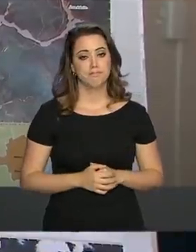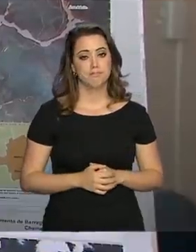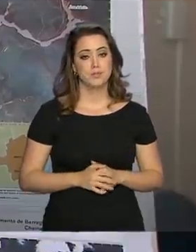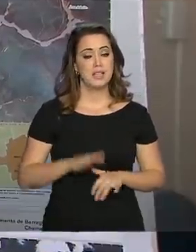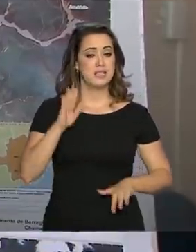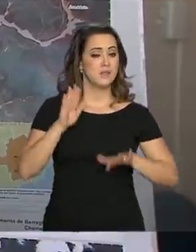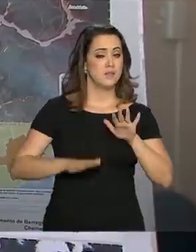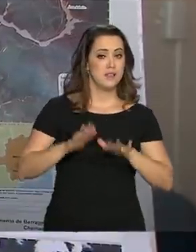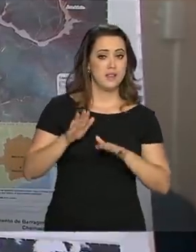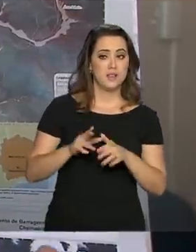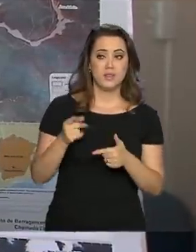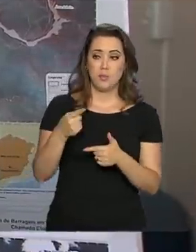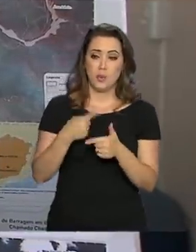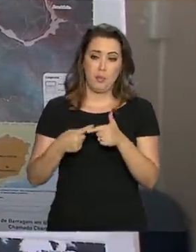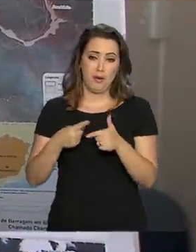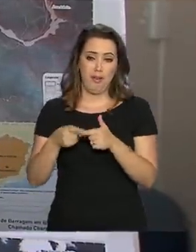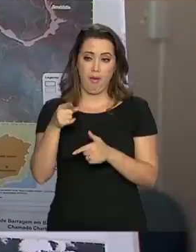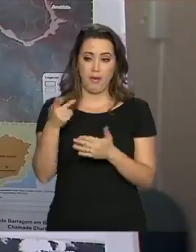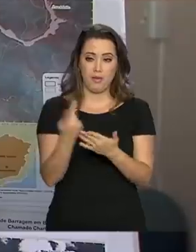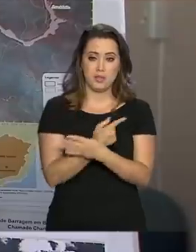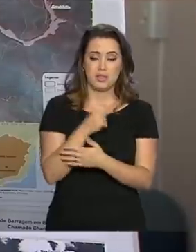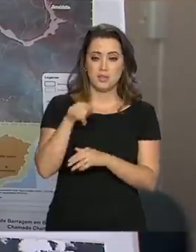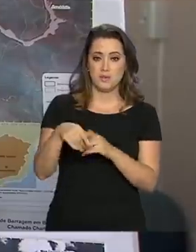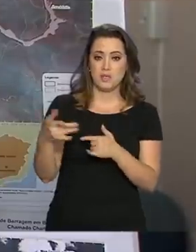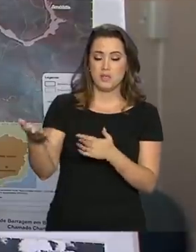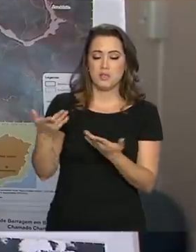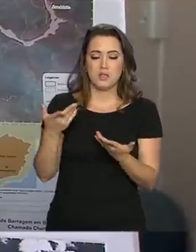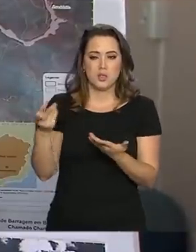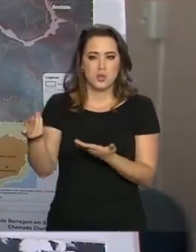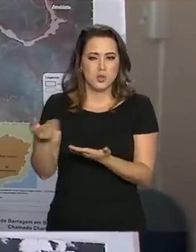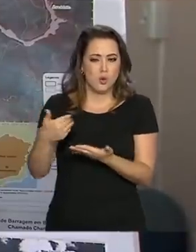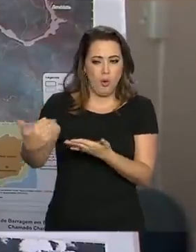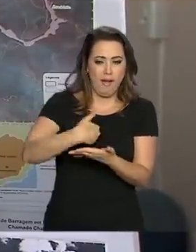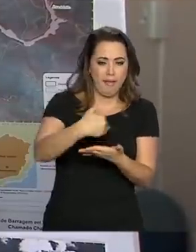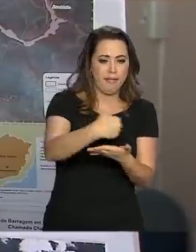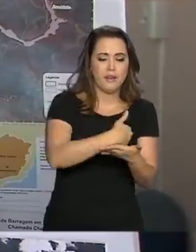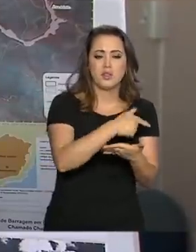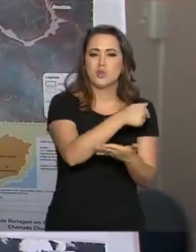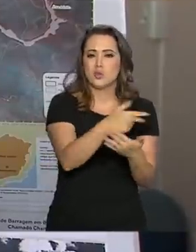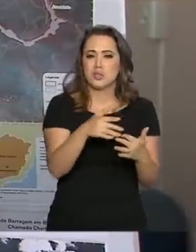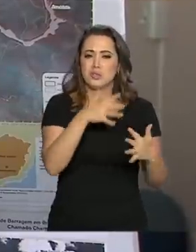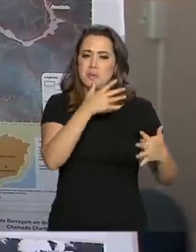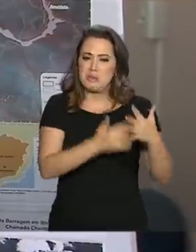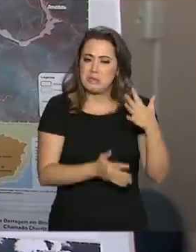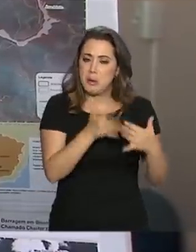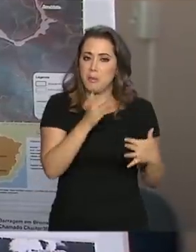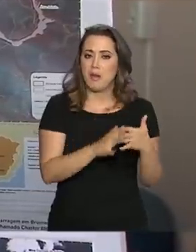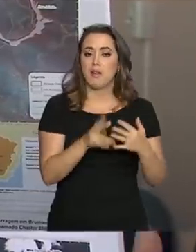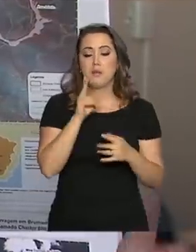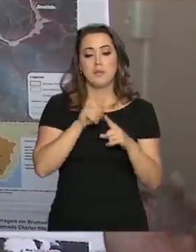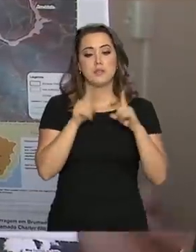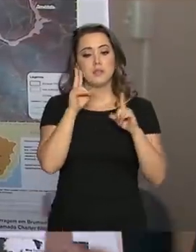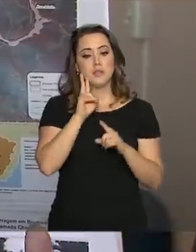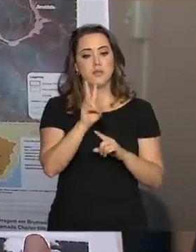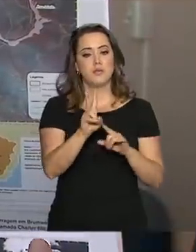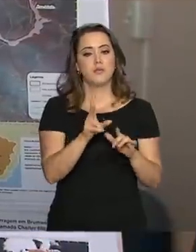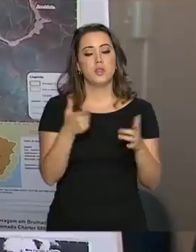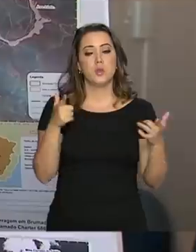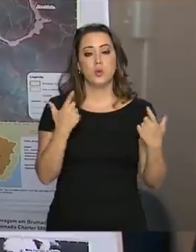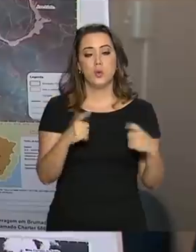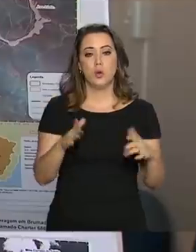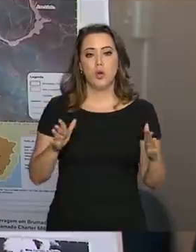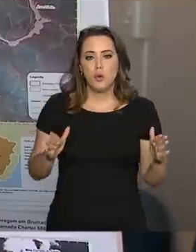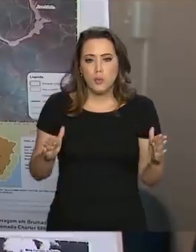aportados, em vez de auxiliar, ele tumultua. E eu pude constatar em loco que a área realmente é muito